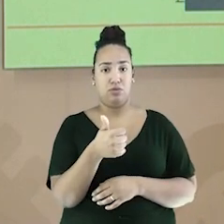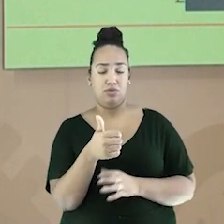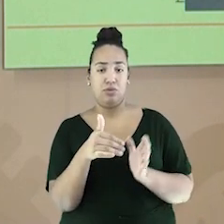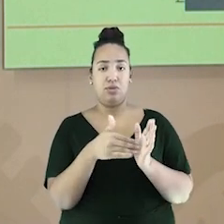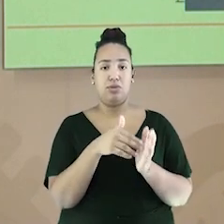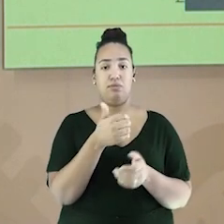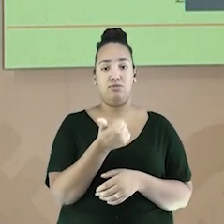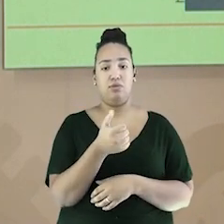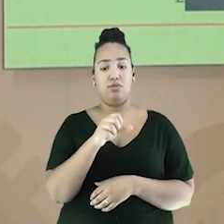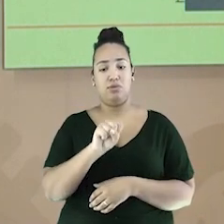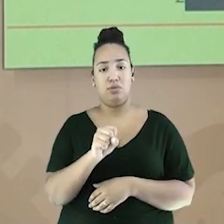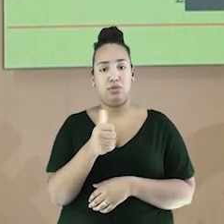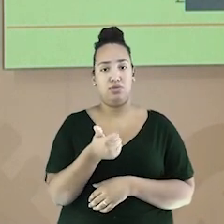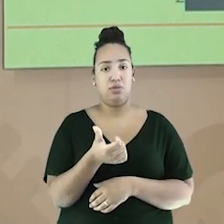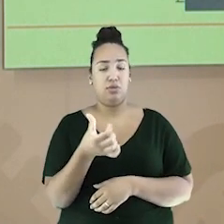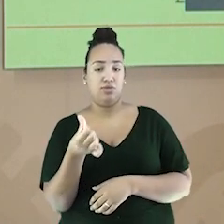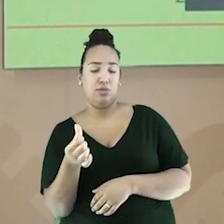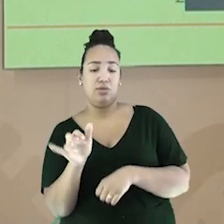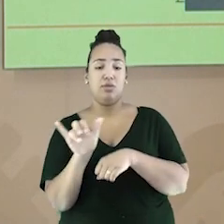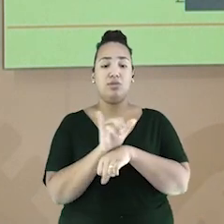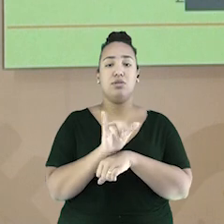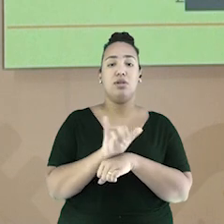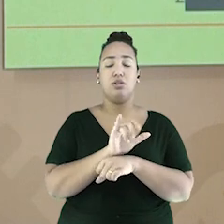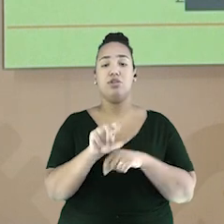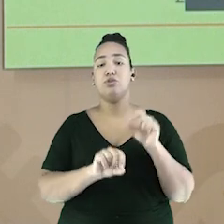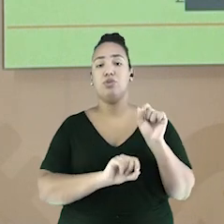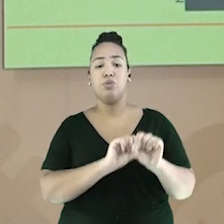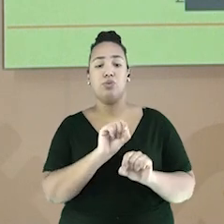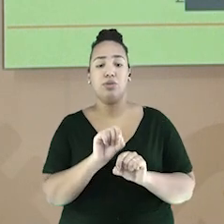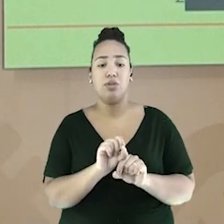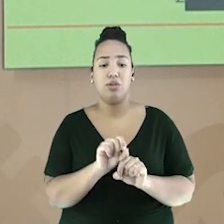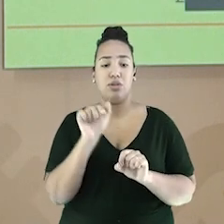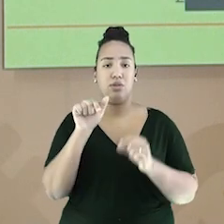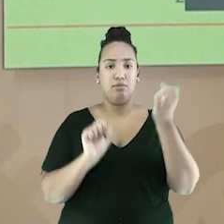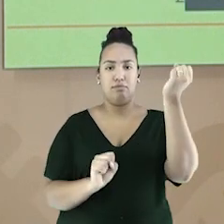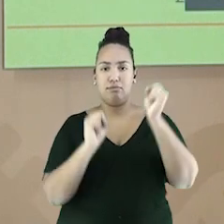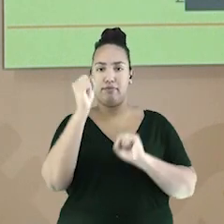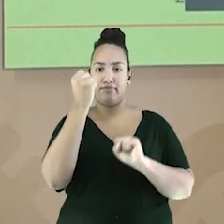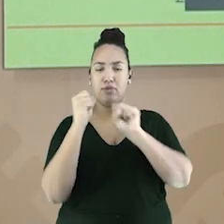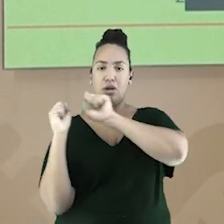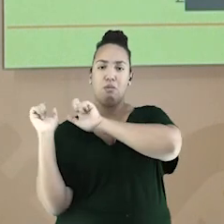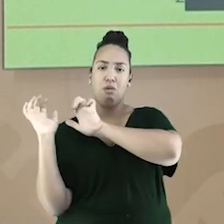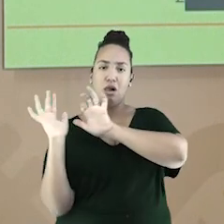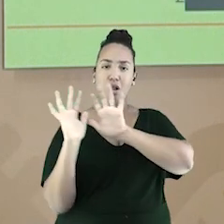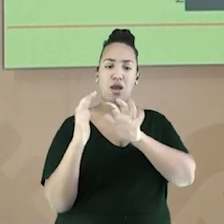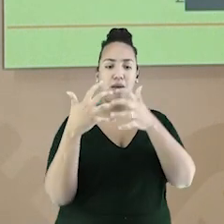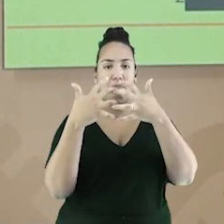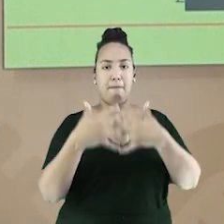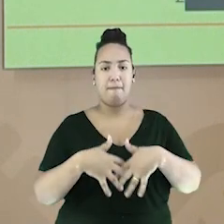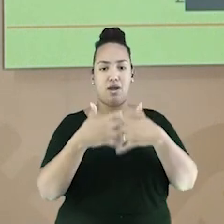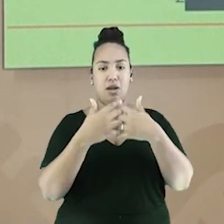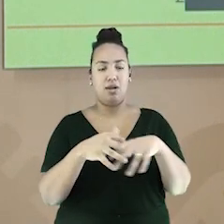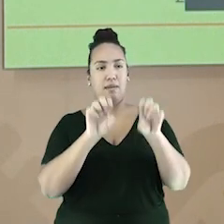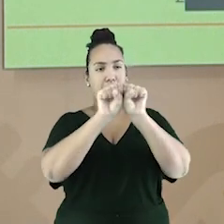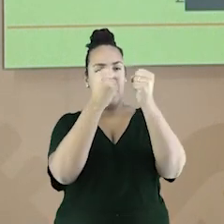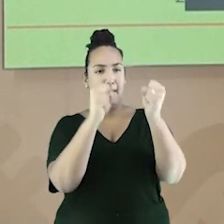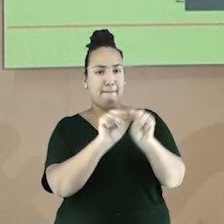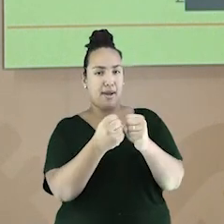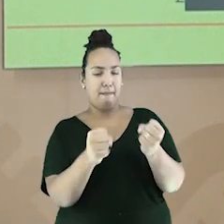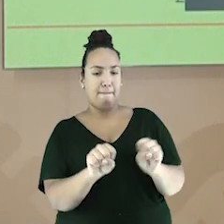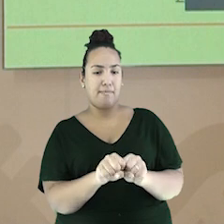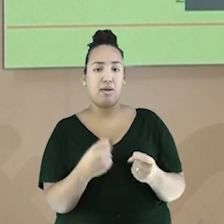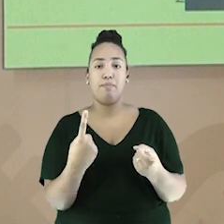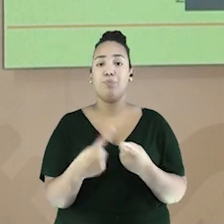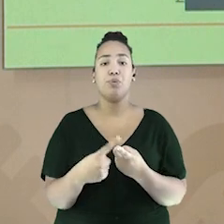em invadir as fábricas e destruir as máquinas. Isso acontecia porque os adeptos do ludismo afirmavam que as